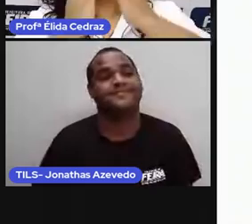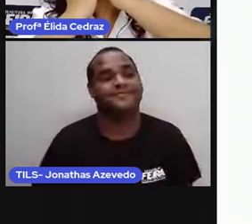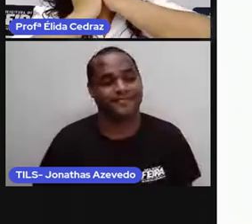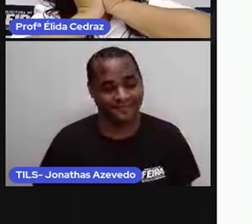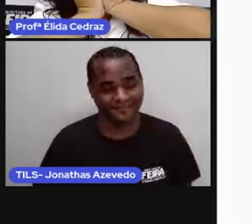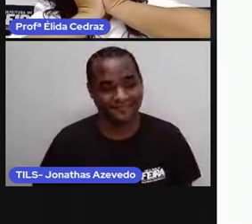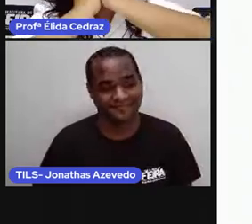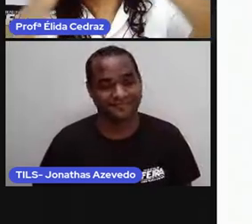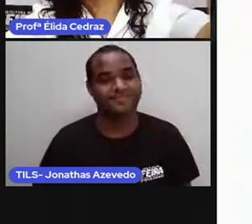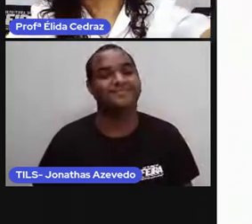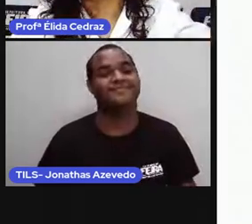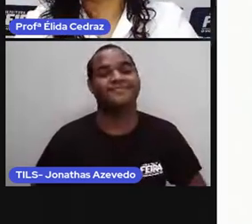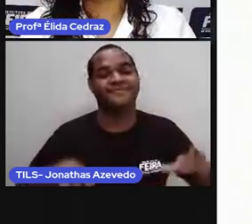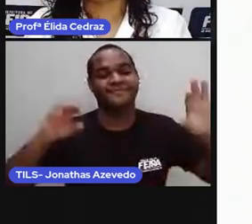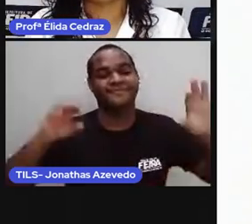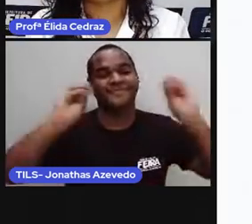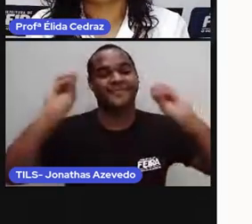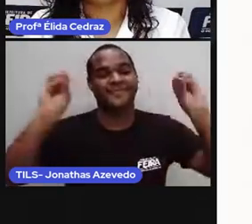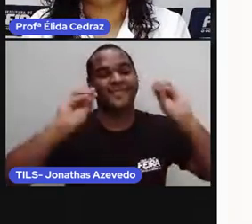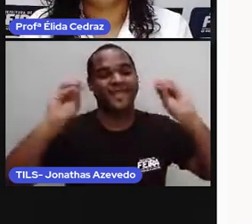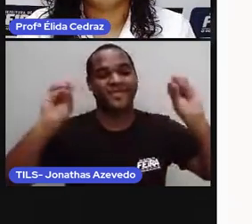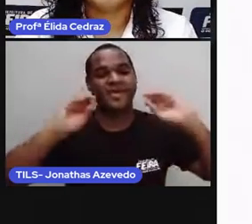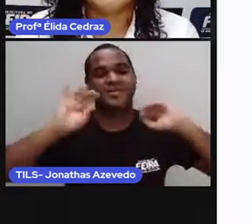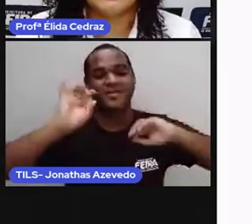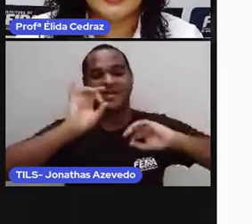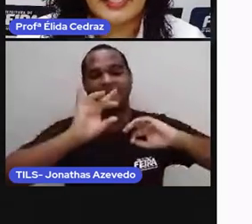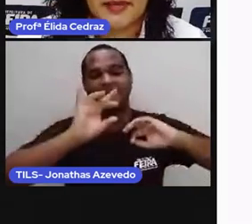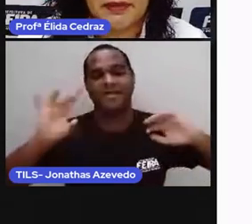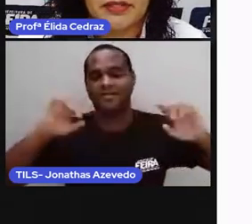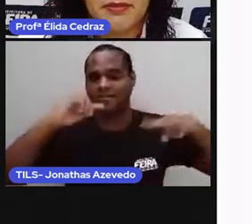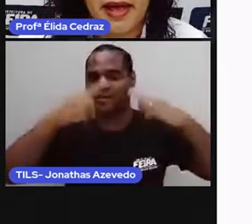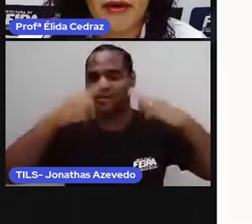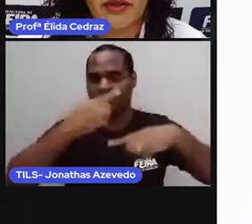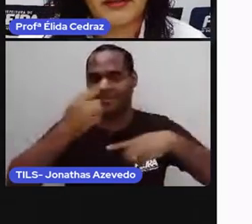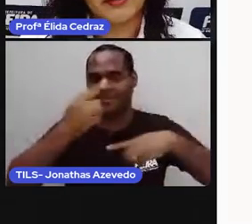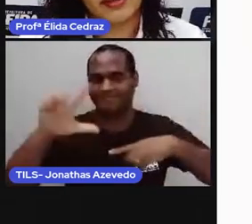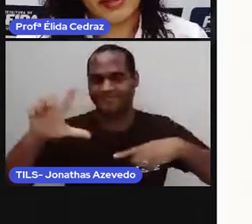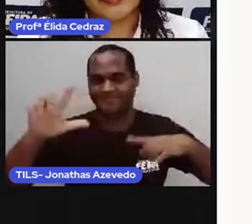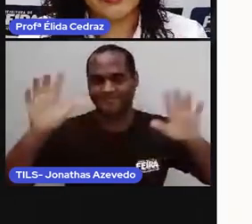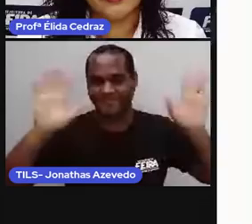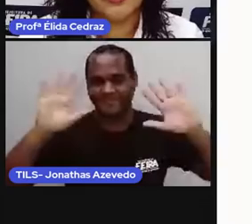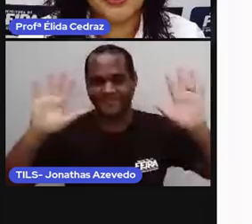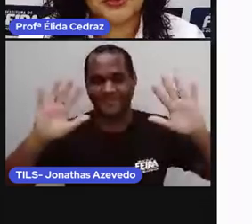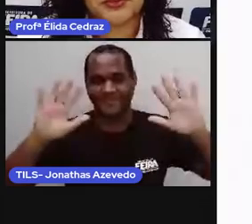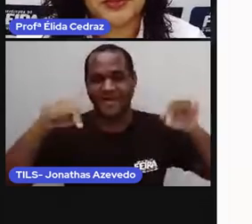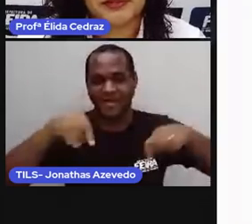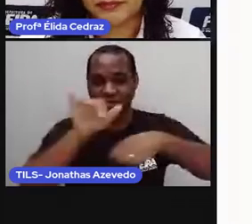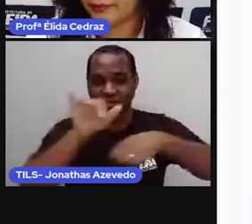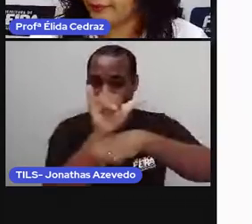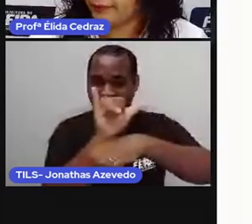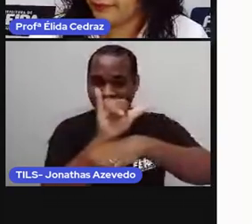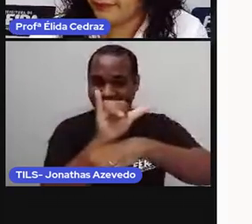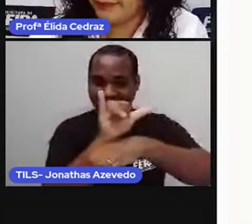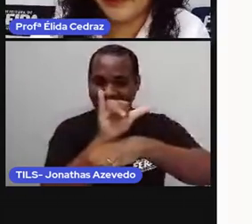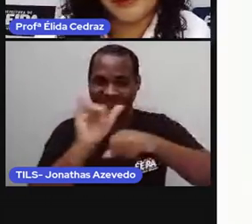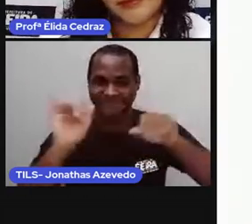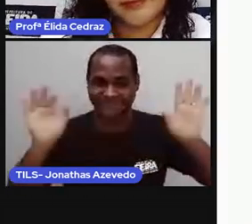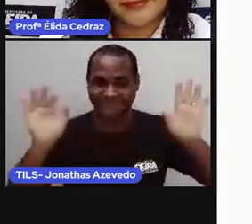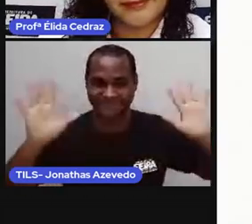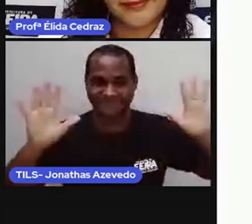E ó, um beijo no coração e até a próxima aula aqui no YouTube. beijo no